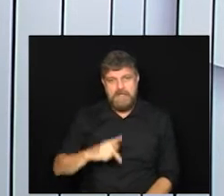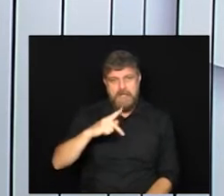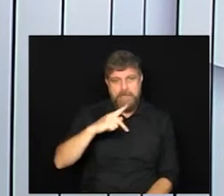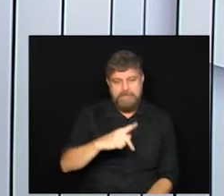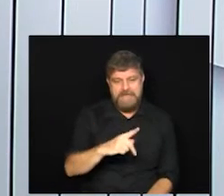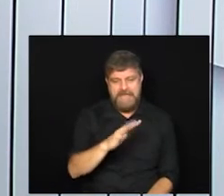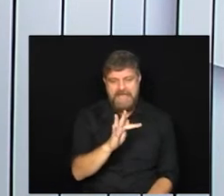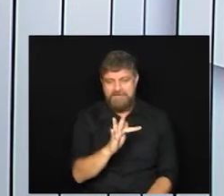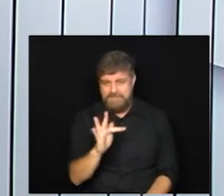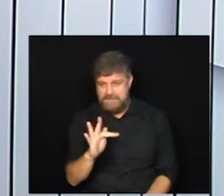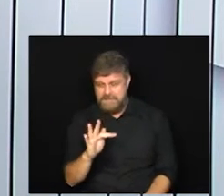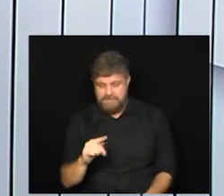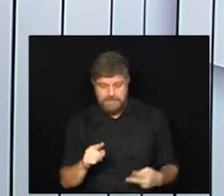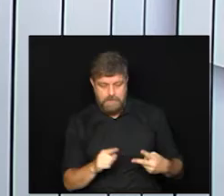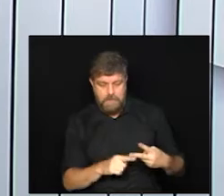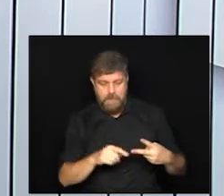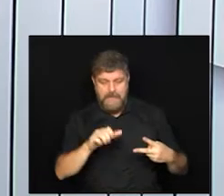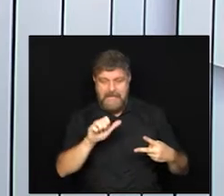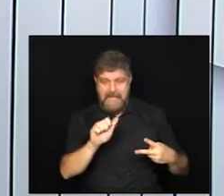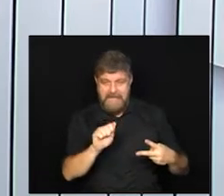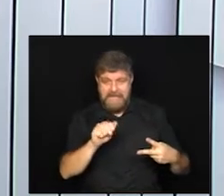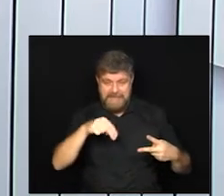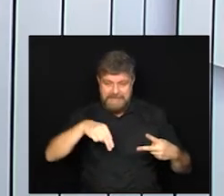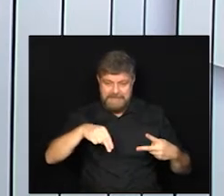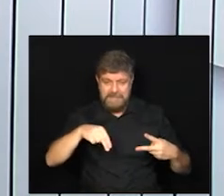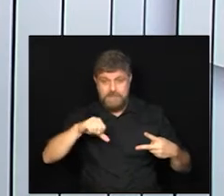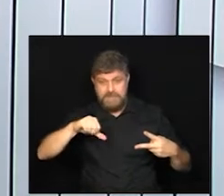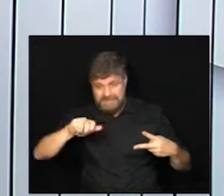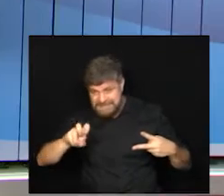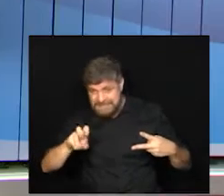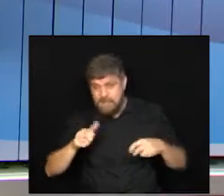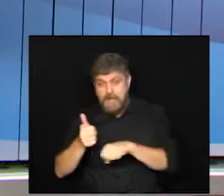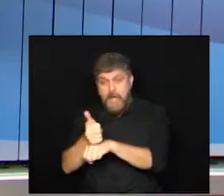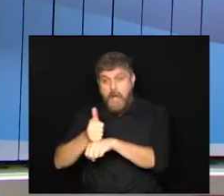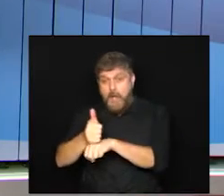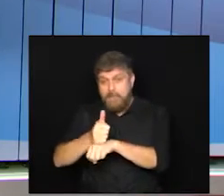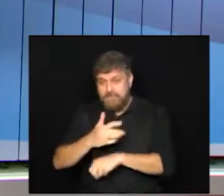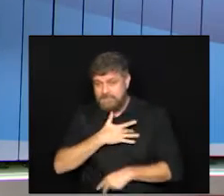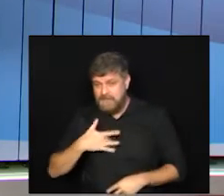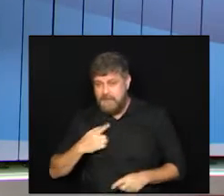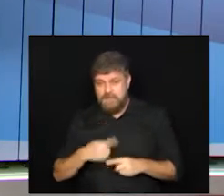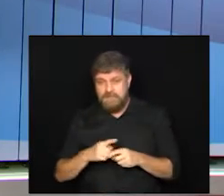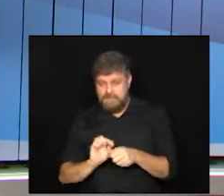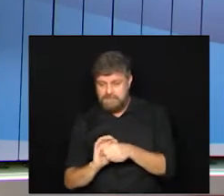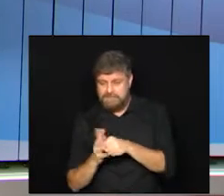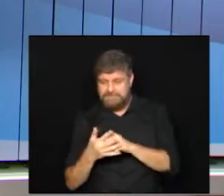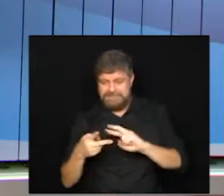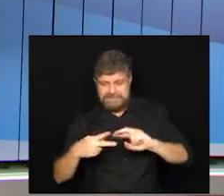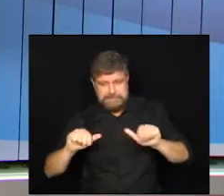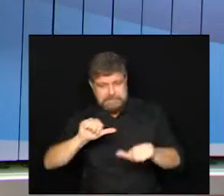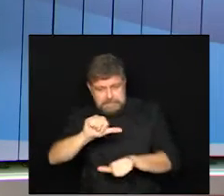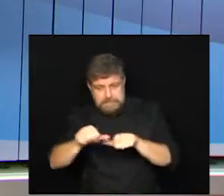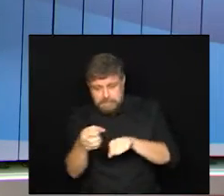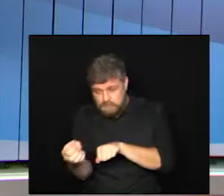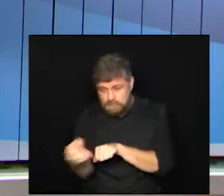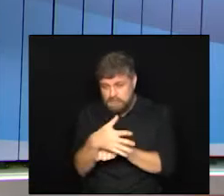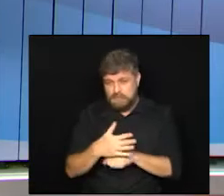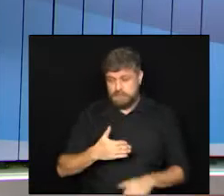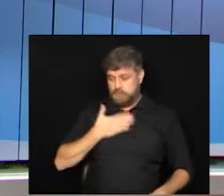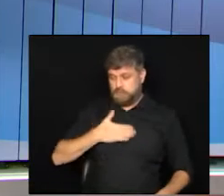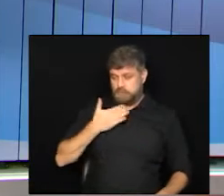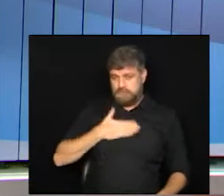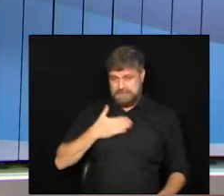ou a N95 que são utilizadas por profissionais por conta desta nova cepa que tem assustado